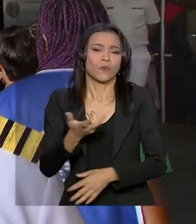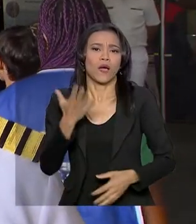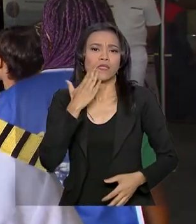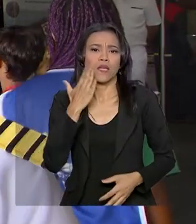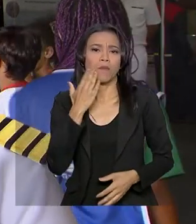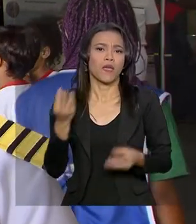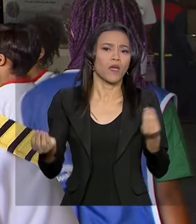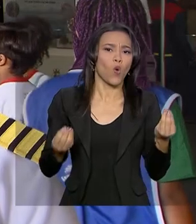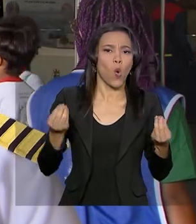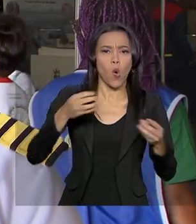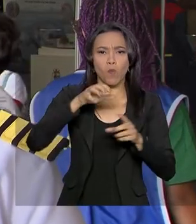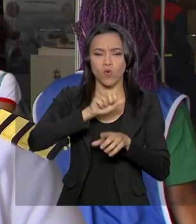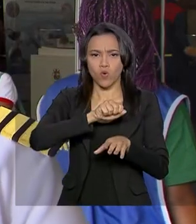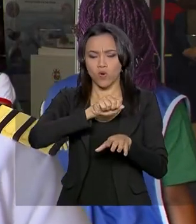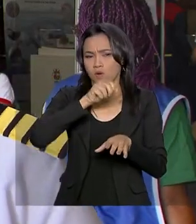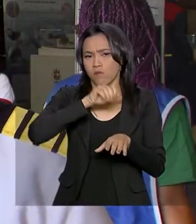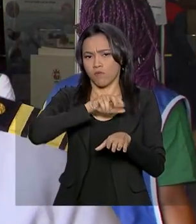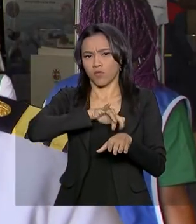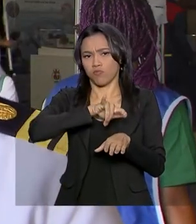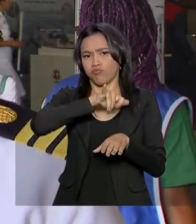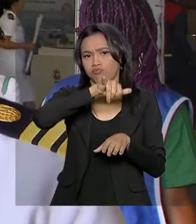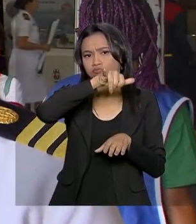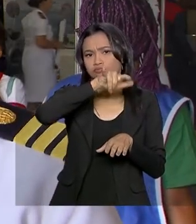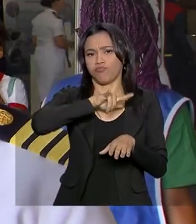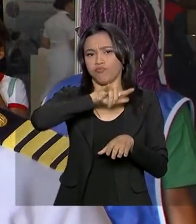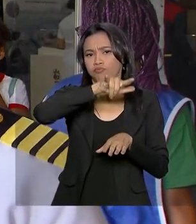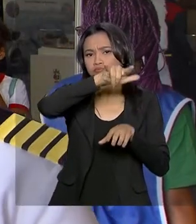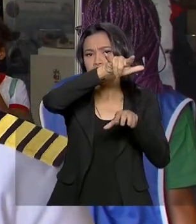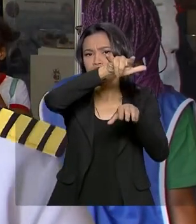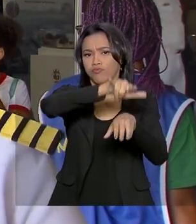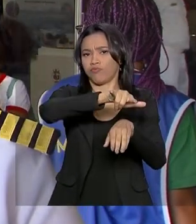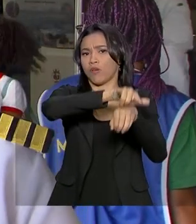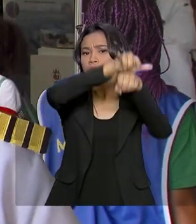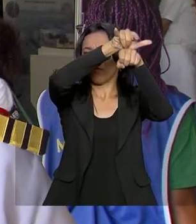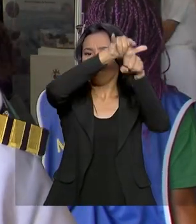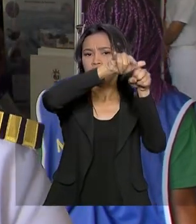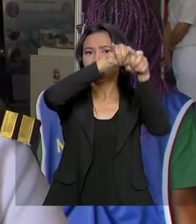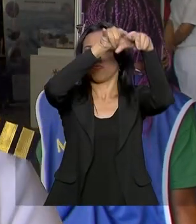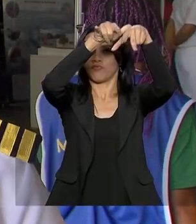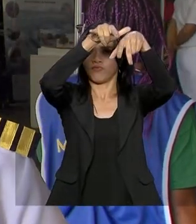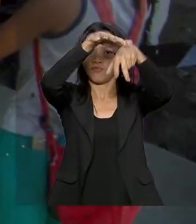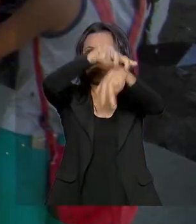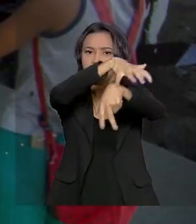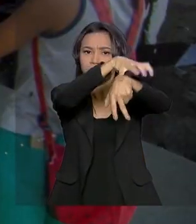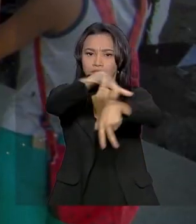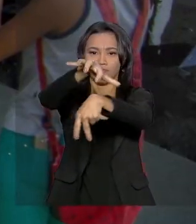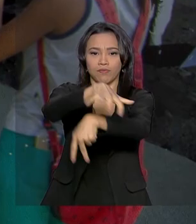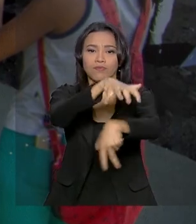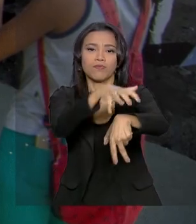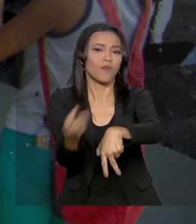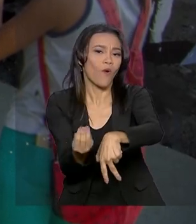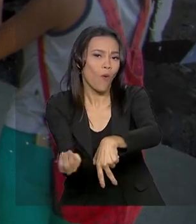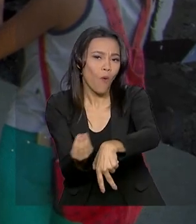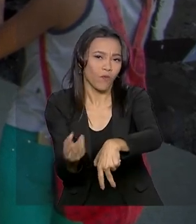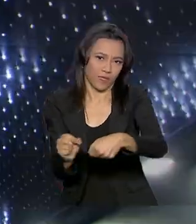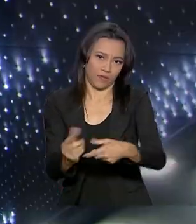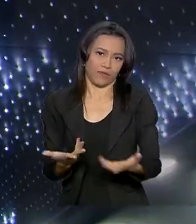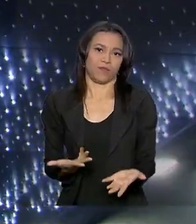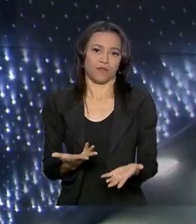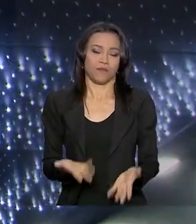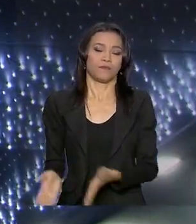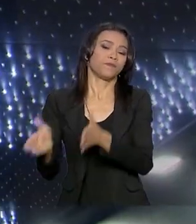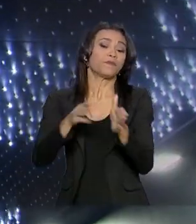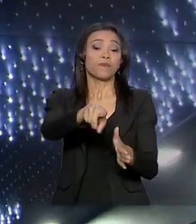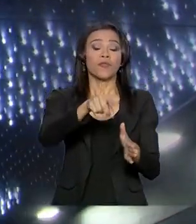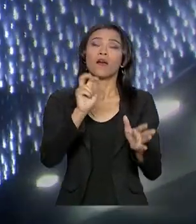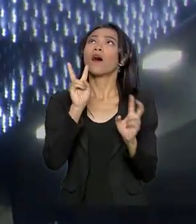o paraquedas. E aí a gente diminui o número de saltos reais. Na Agência Espacial Brasileira, o